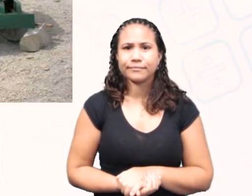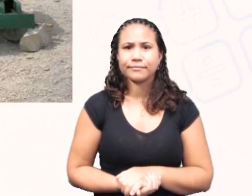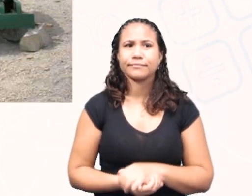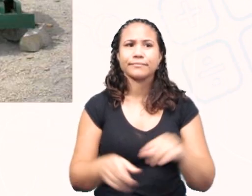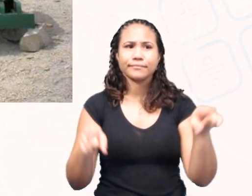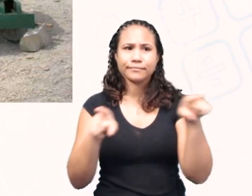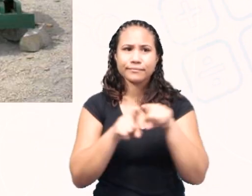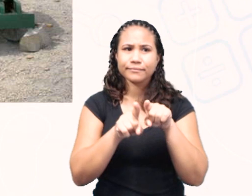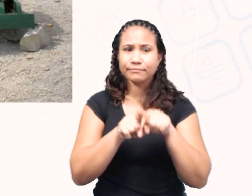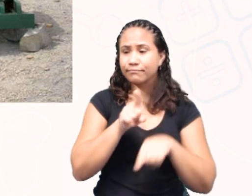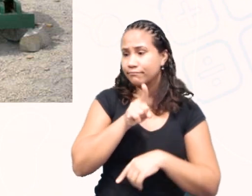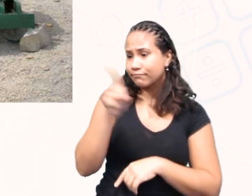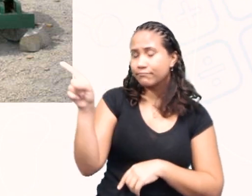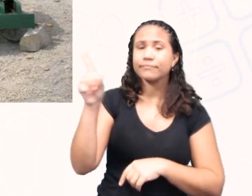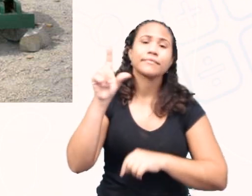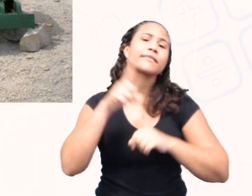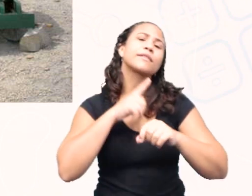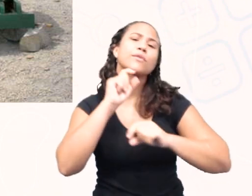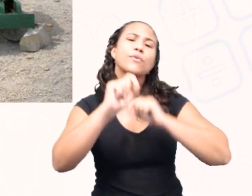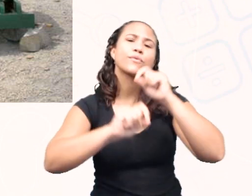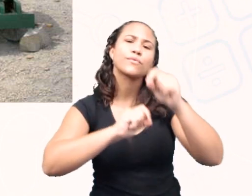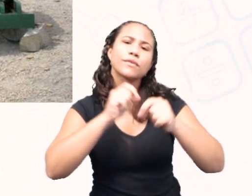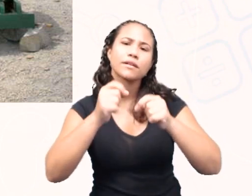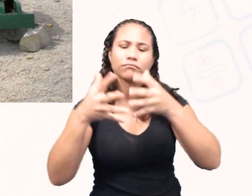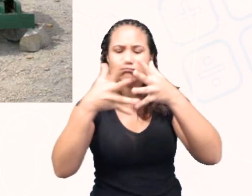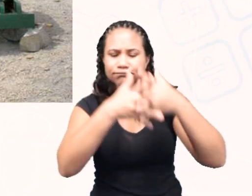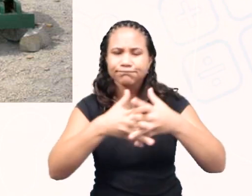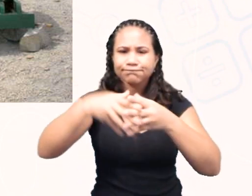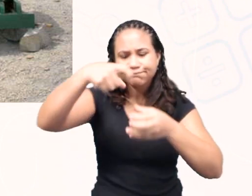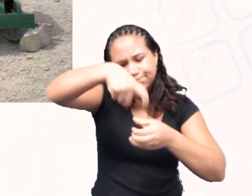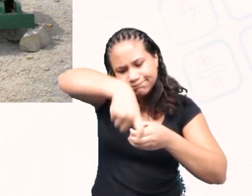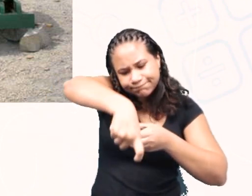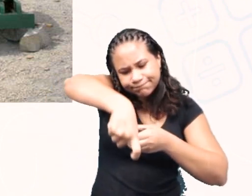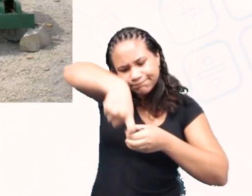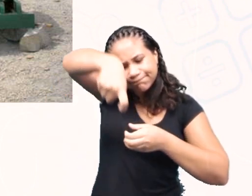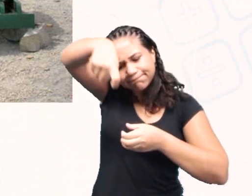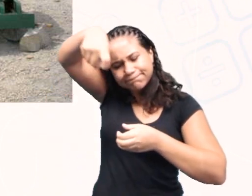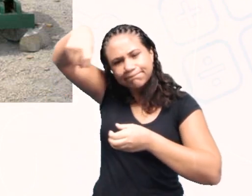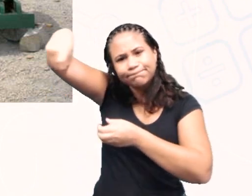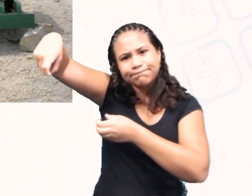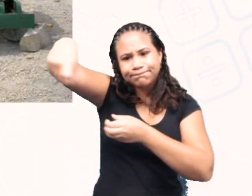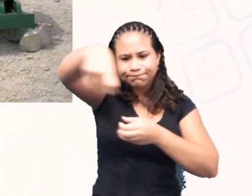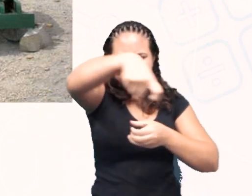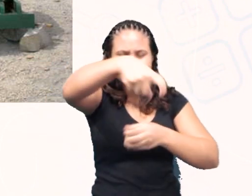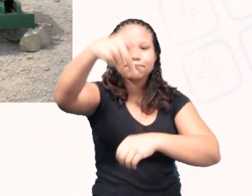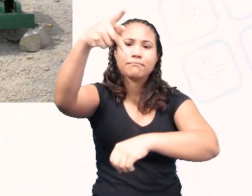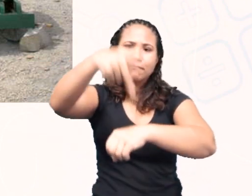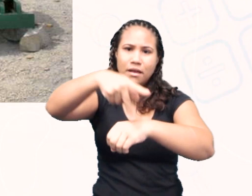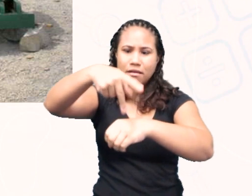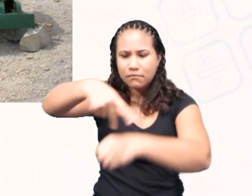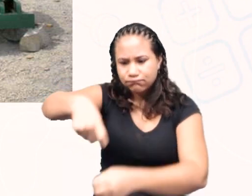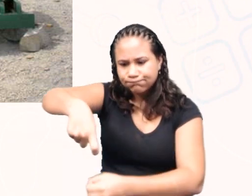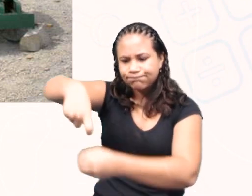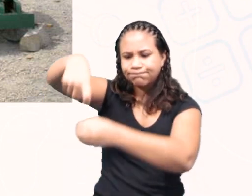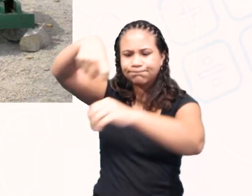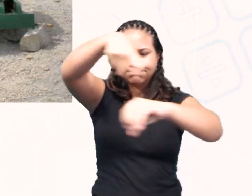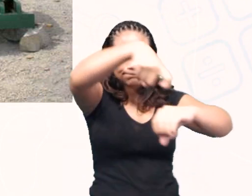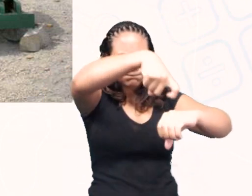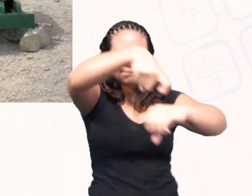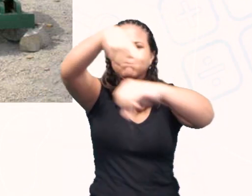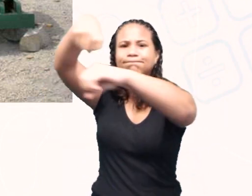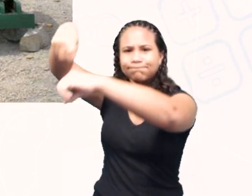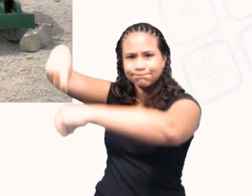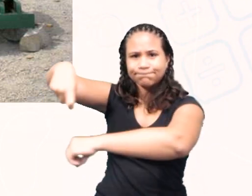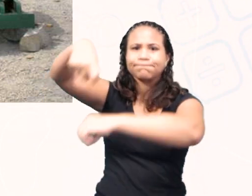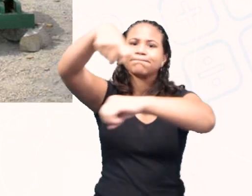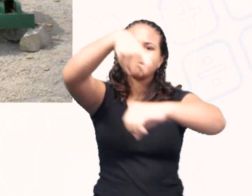Aqui a gente tem o que? A gente tem um guindaste levantando pedras. Esse guindaste